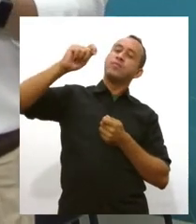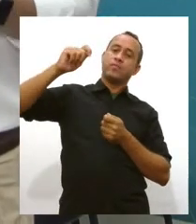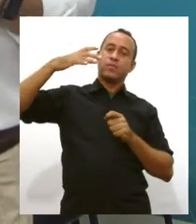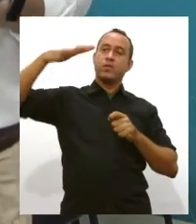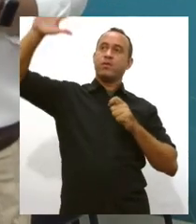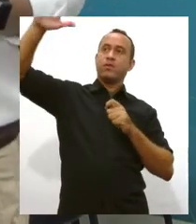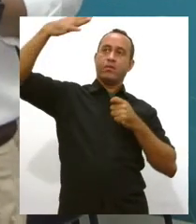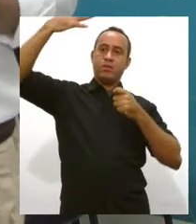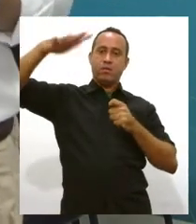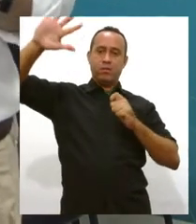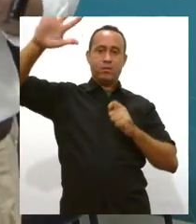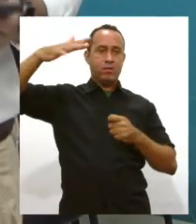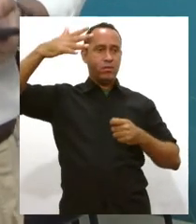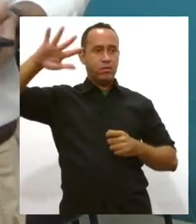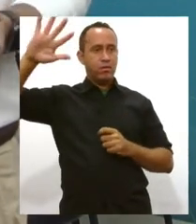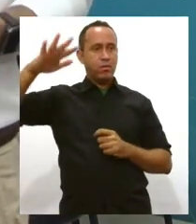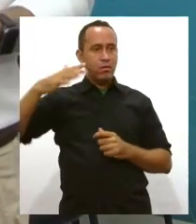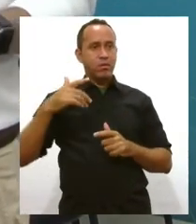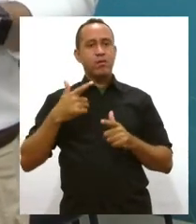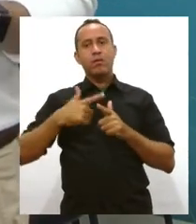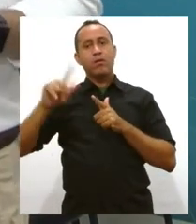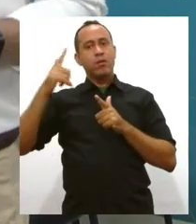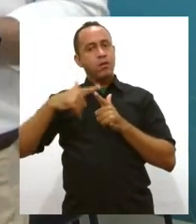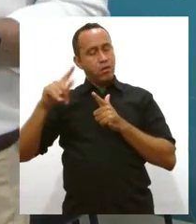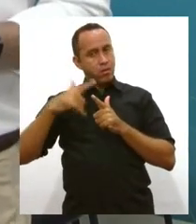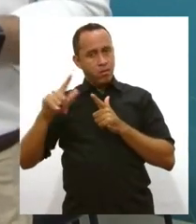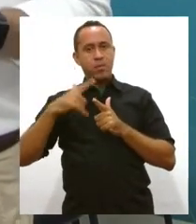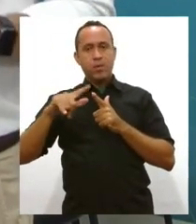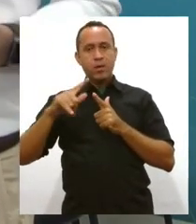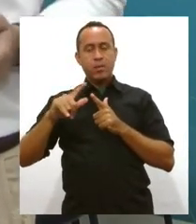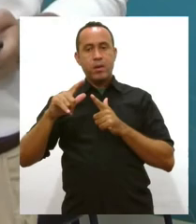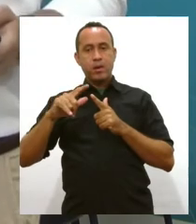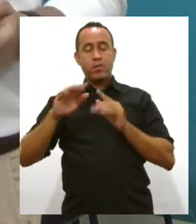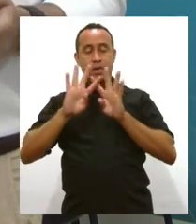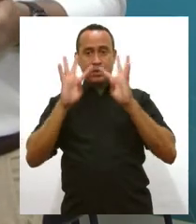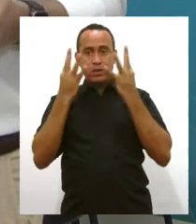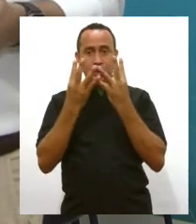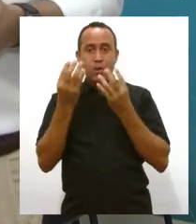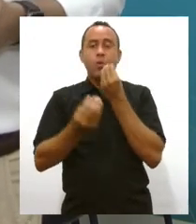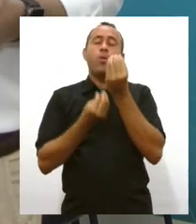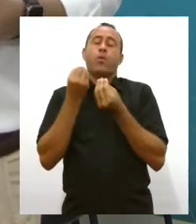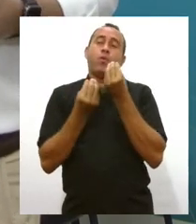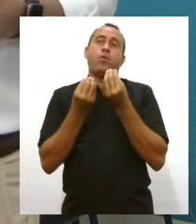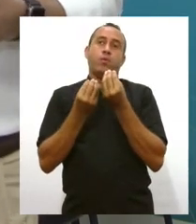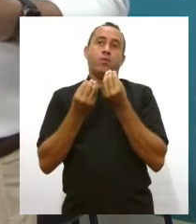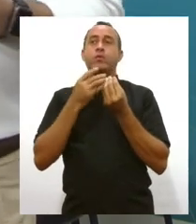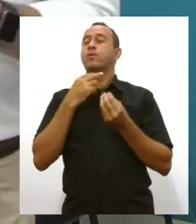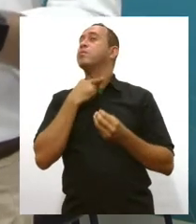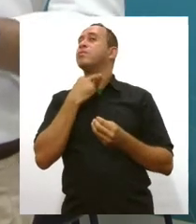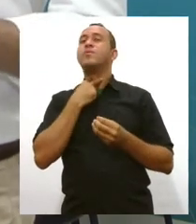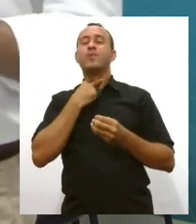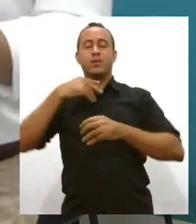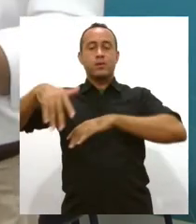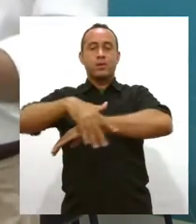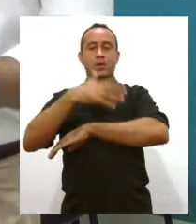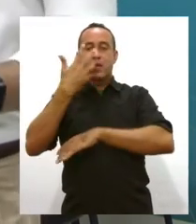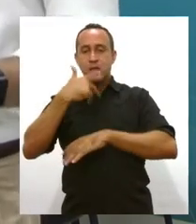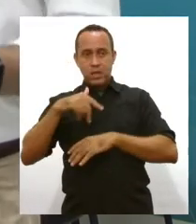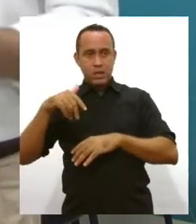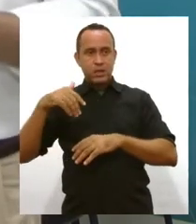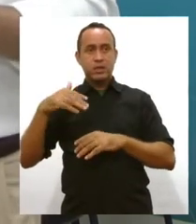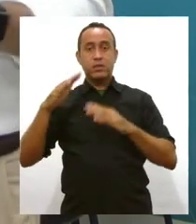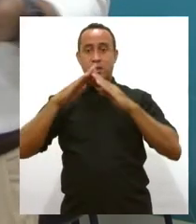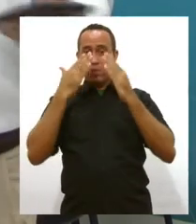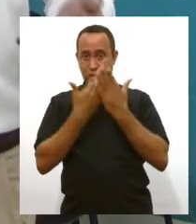o que a gente entende? Estamos em um período de isolamento social, porém, talvez sem as crianças irem para a